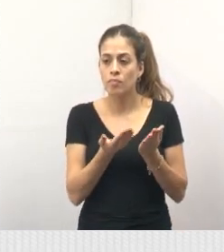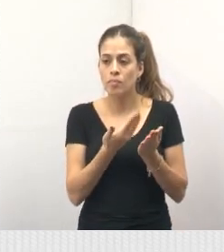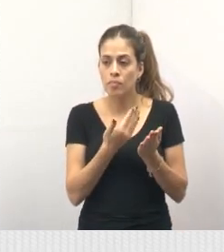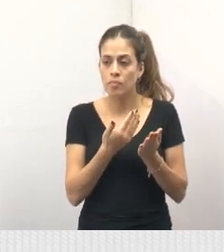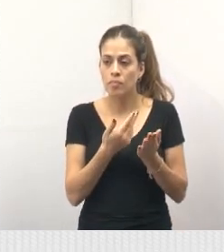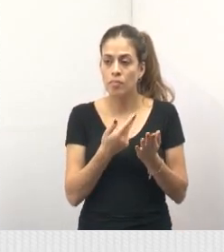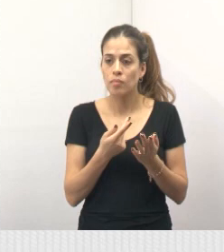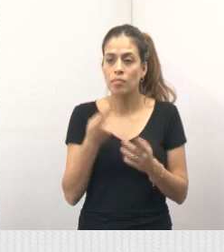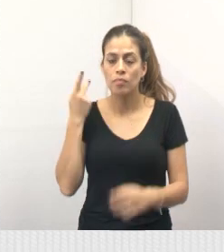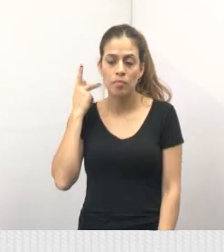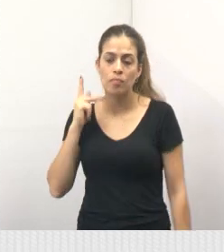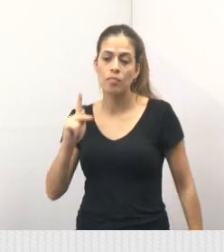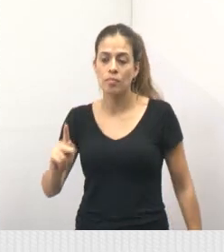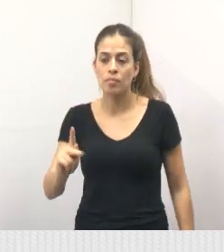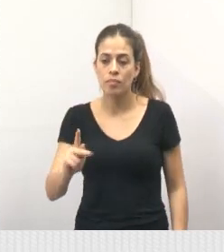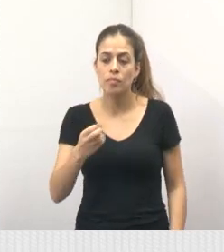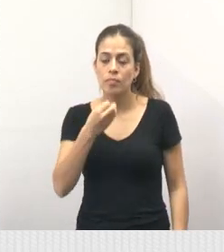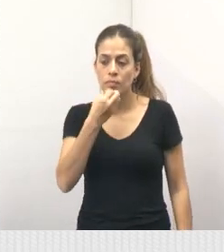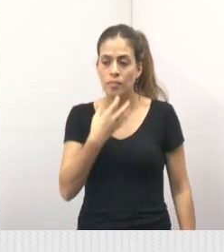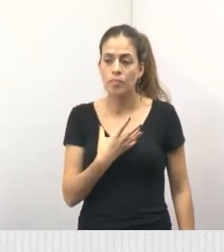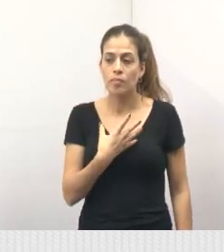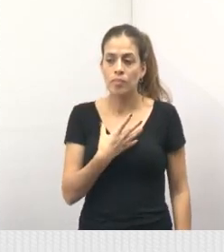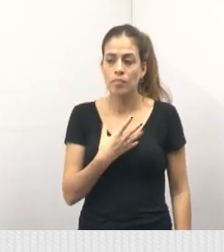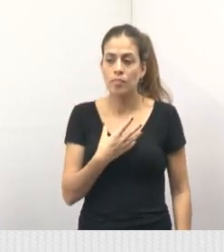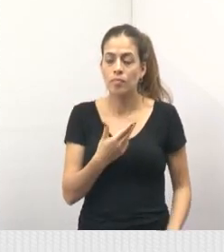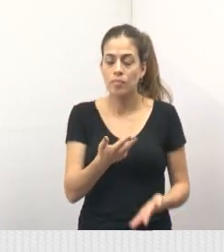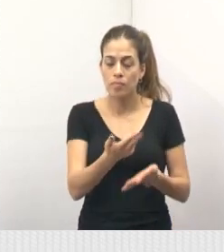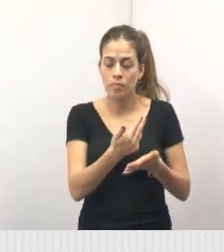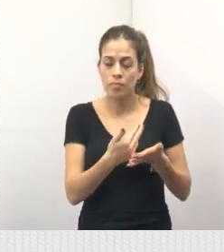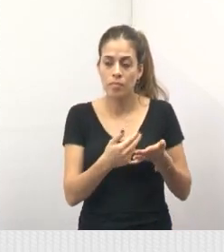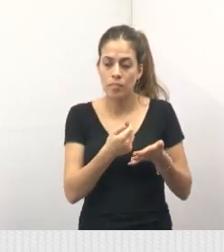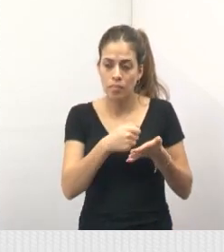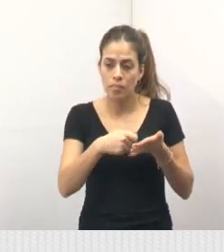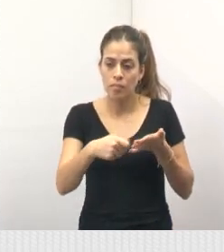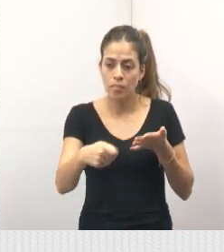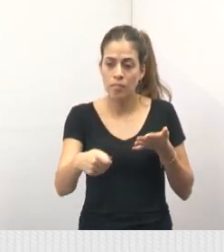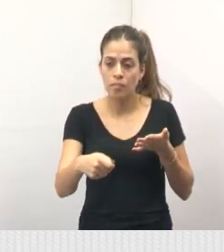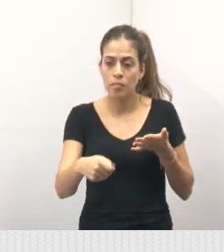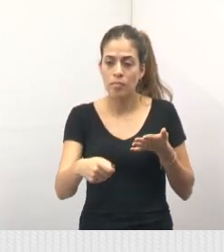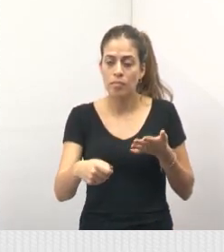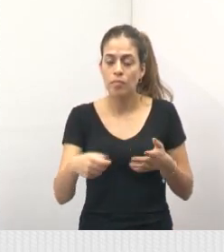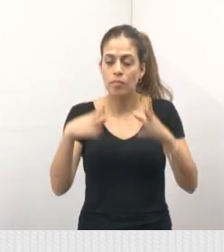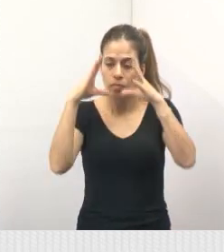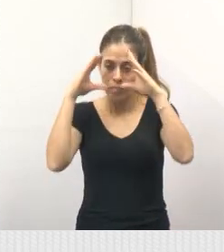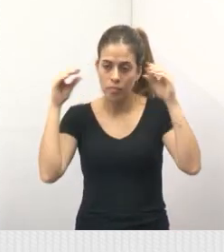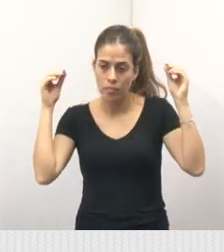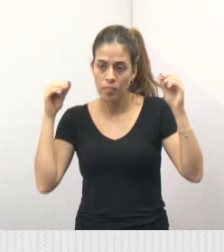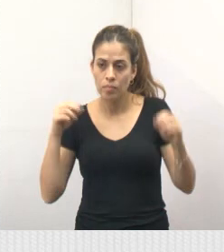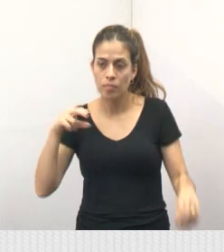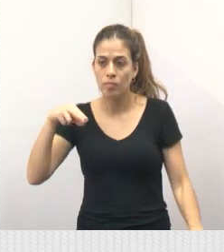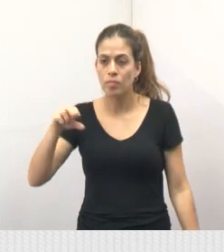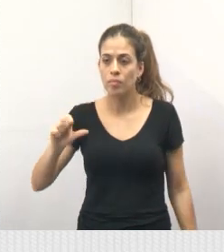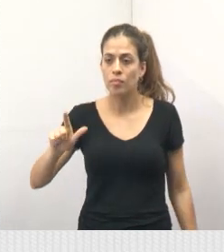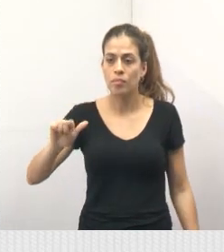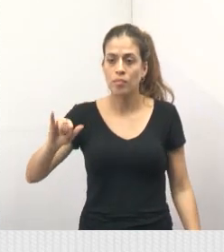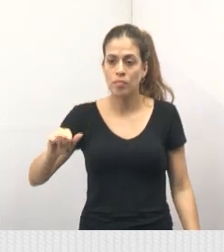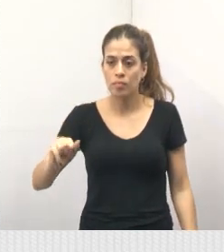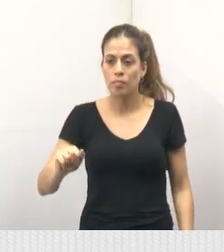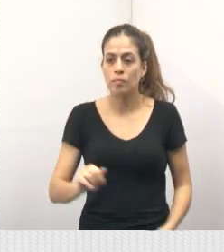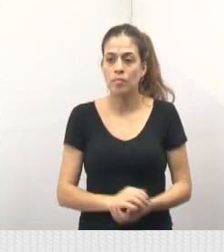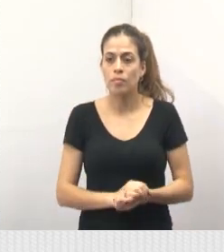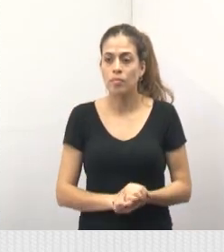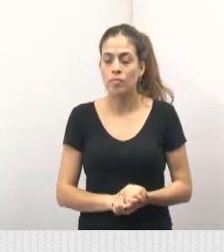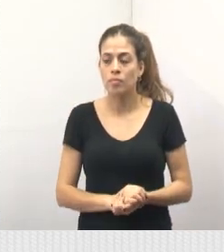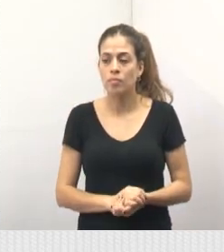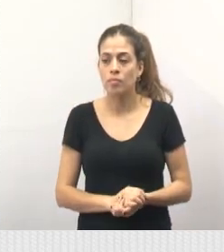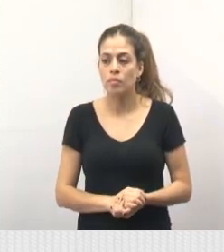Caridade, escrito pela irmã Neyli, da congregação franciscana do Amparo, e ela nos trouxe esse livro. E o